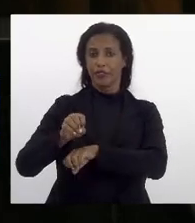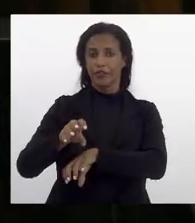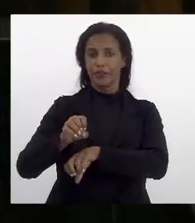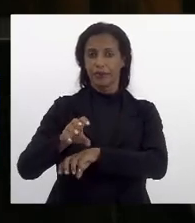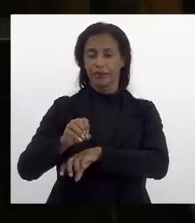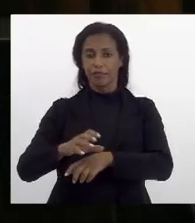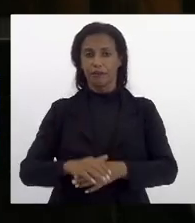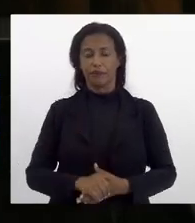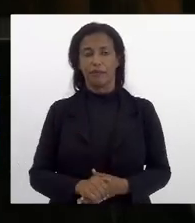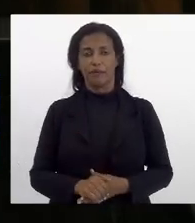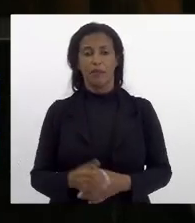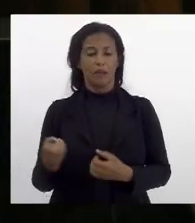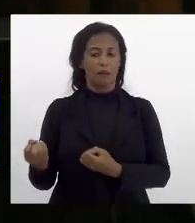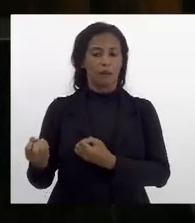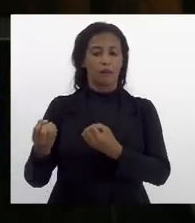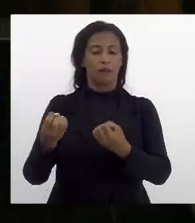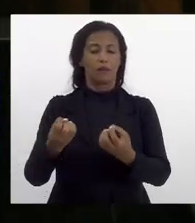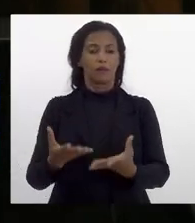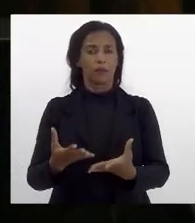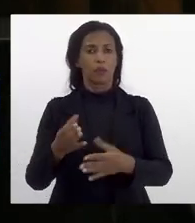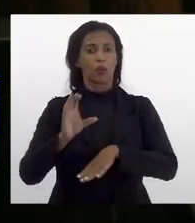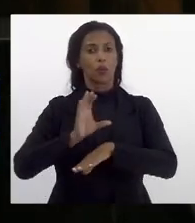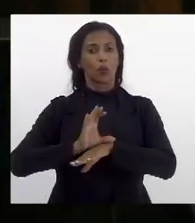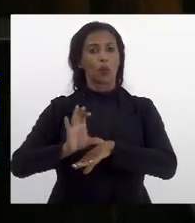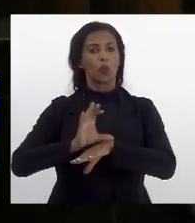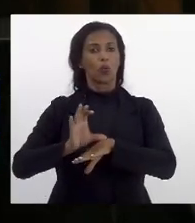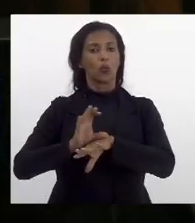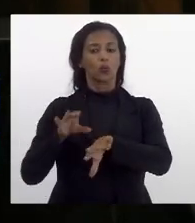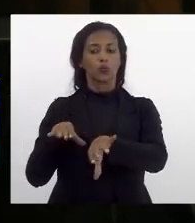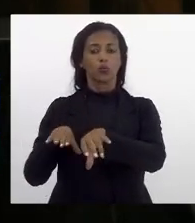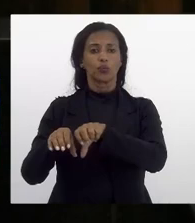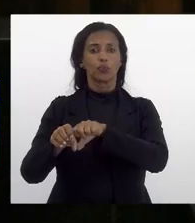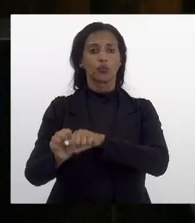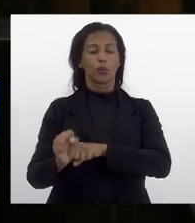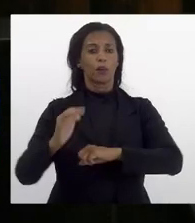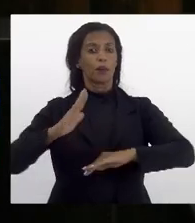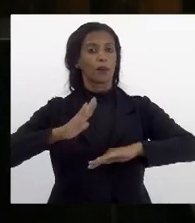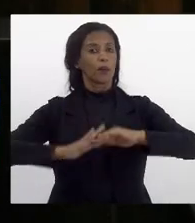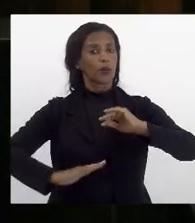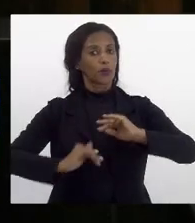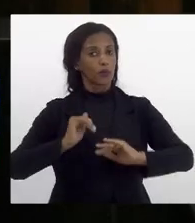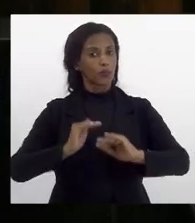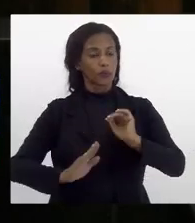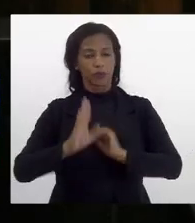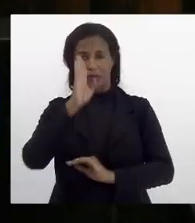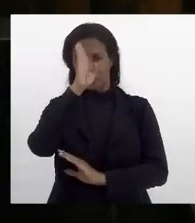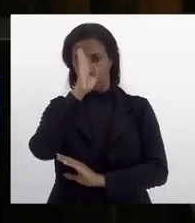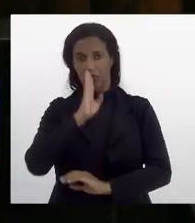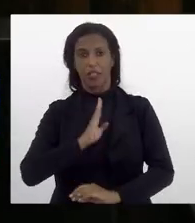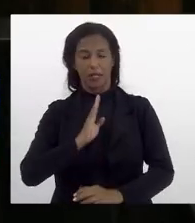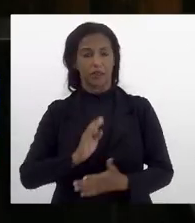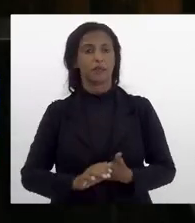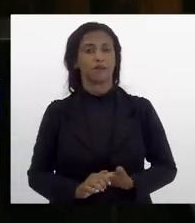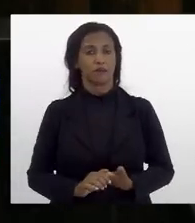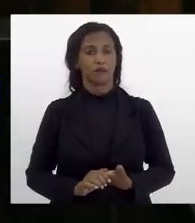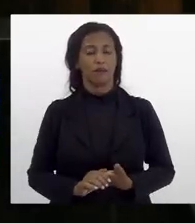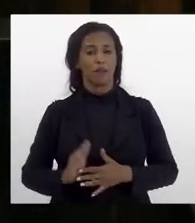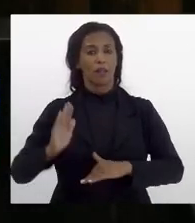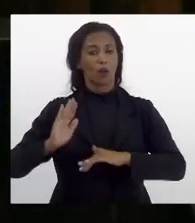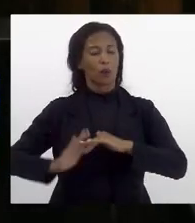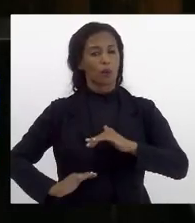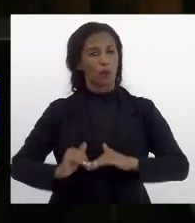para o oferecimento de curso de formação profissional gratuitos aos